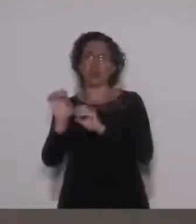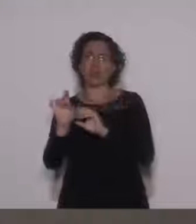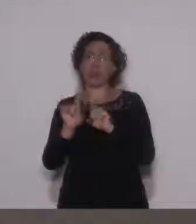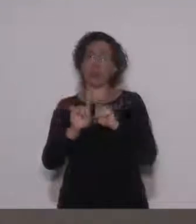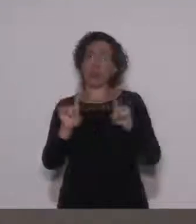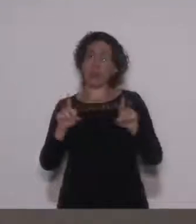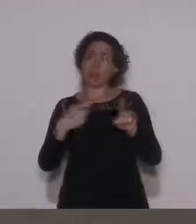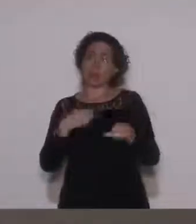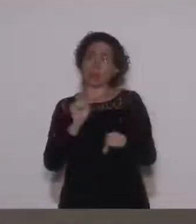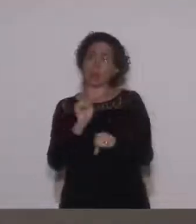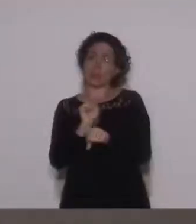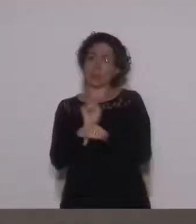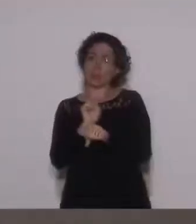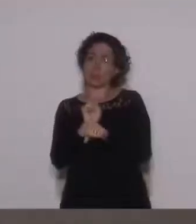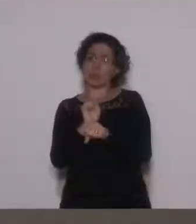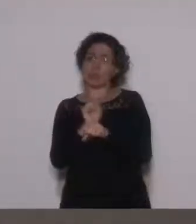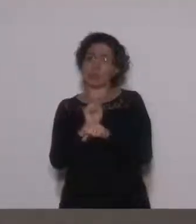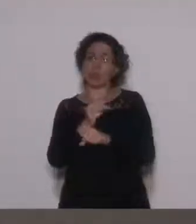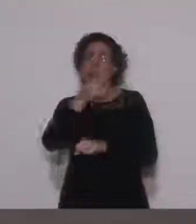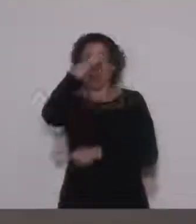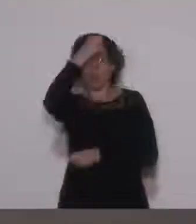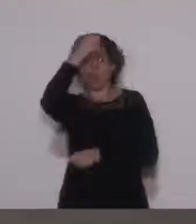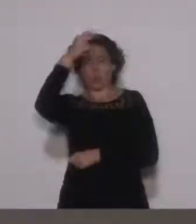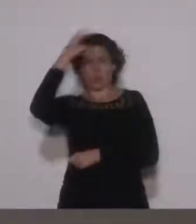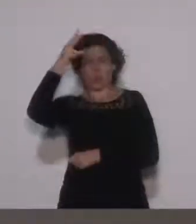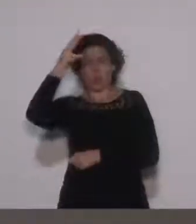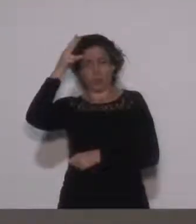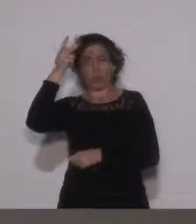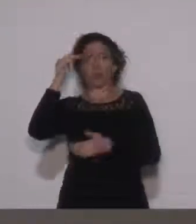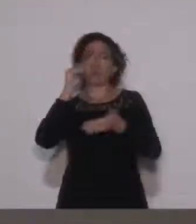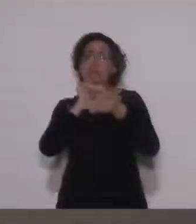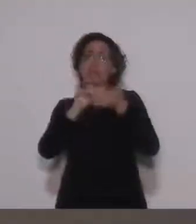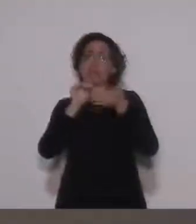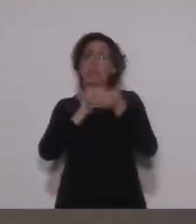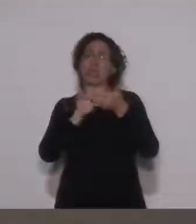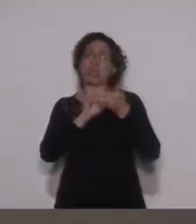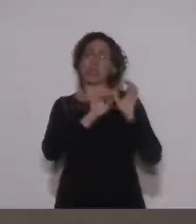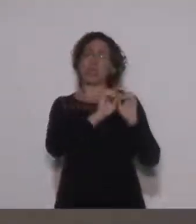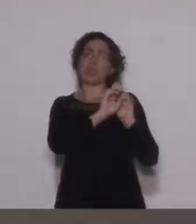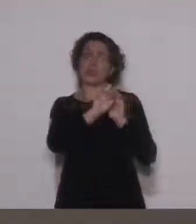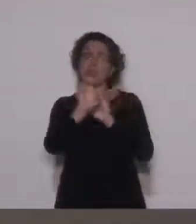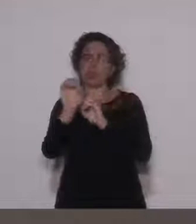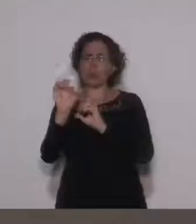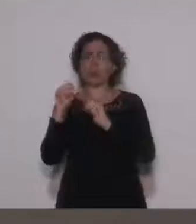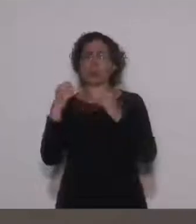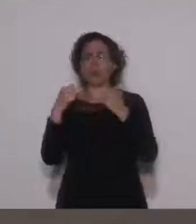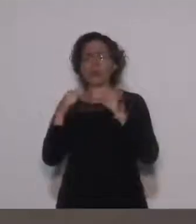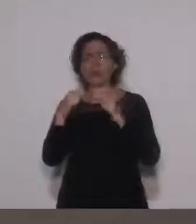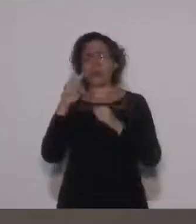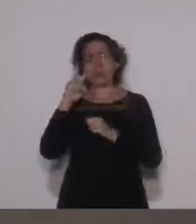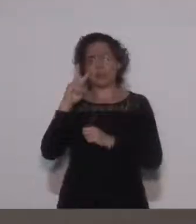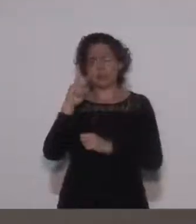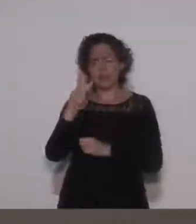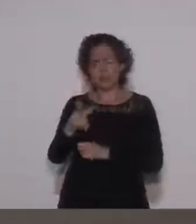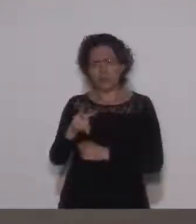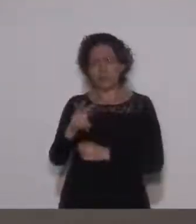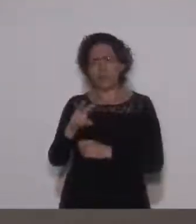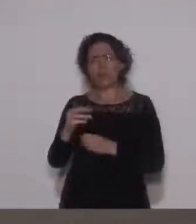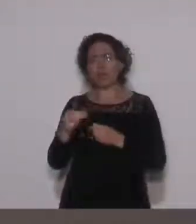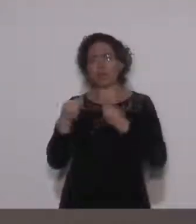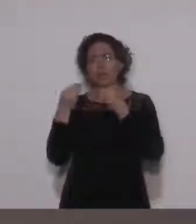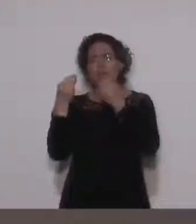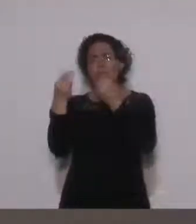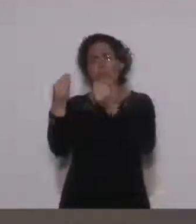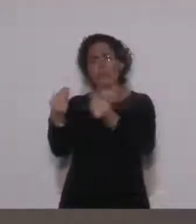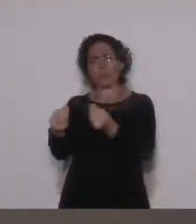espero que o prefeito municipal, a Secretaria de Educação, reconheçam o valor que vocês